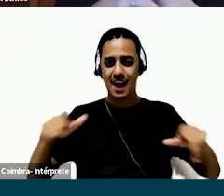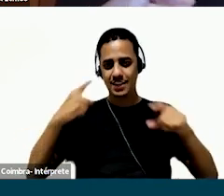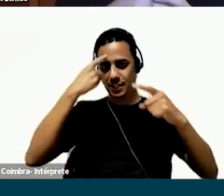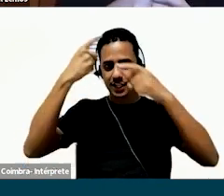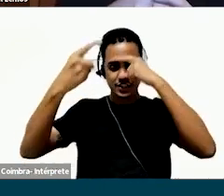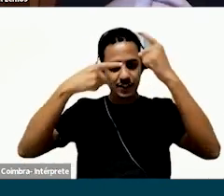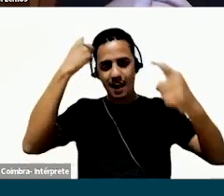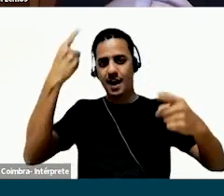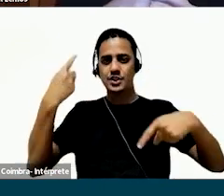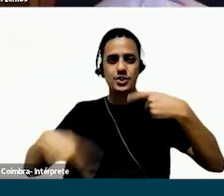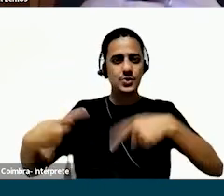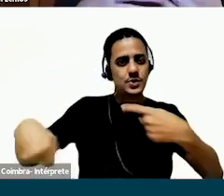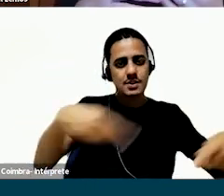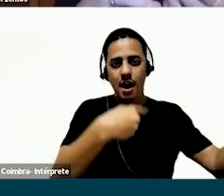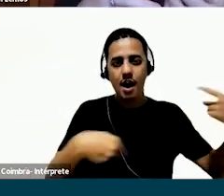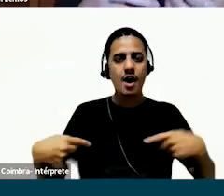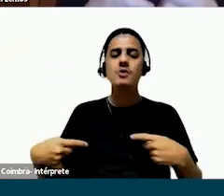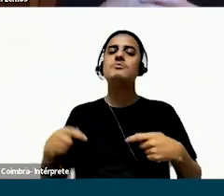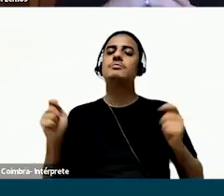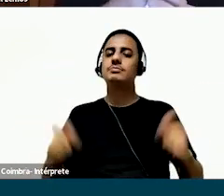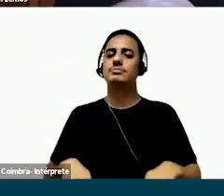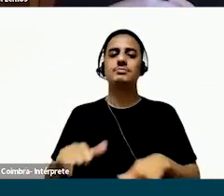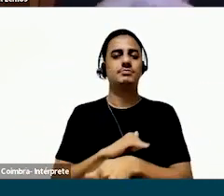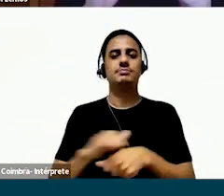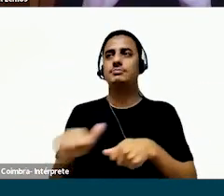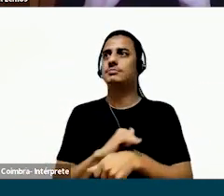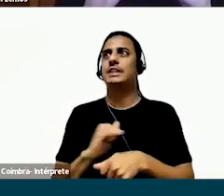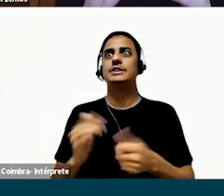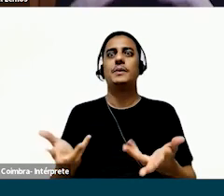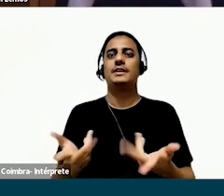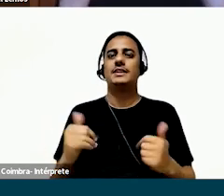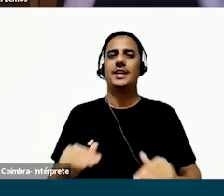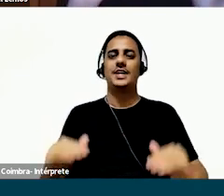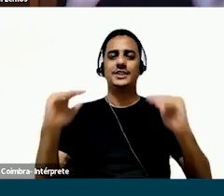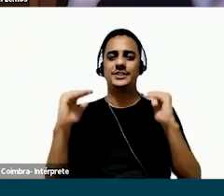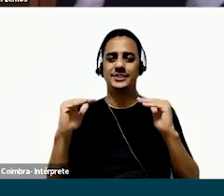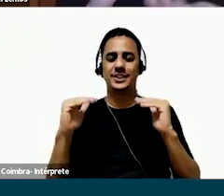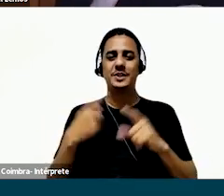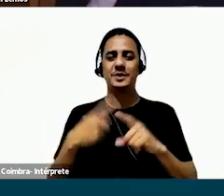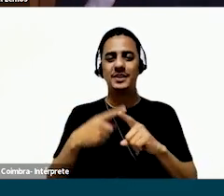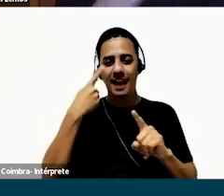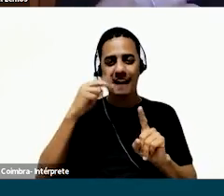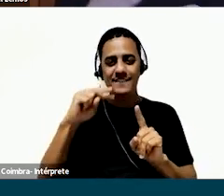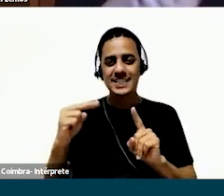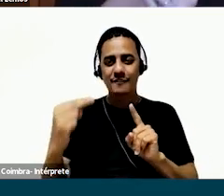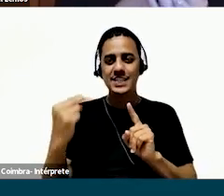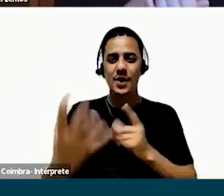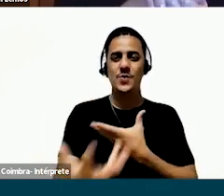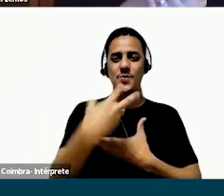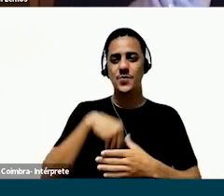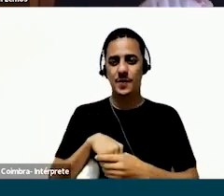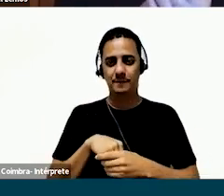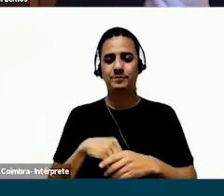diversidade criativa das discussões, ela permite uma construção estratégica de muita alta qualidade, porque a gente está falando de